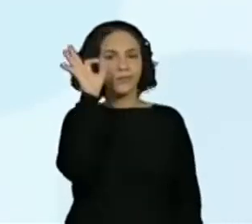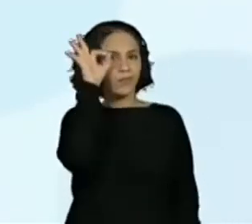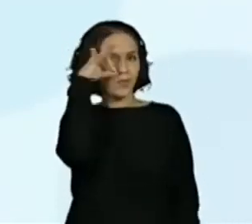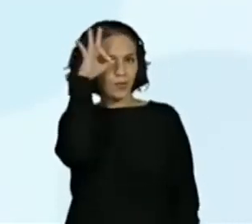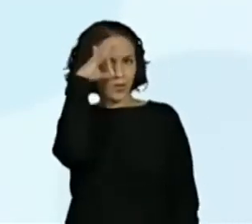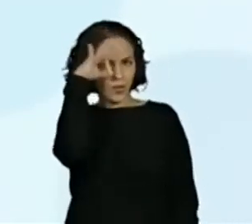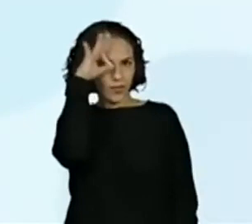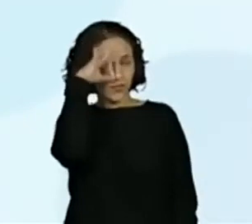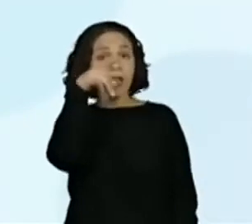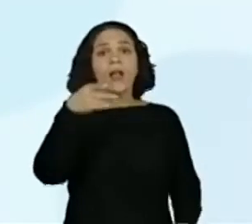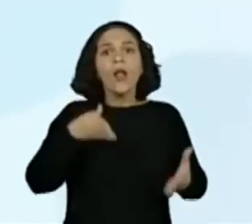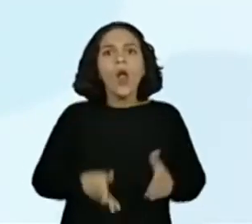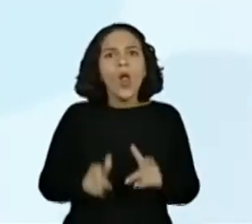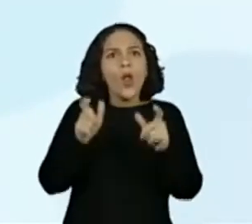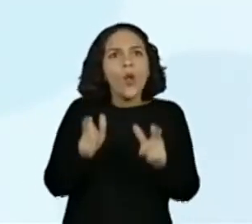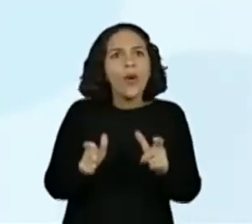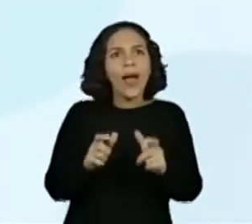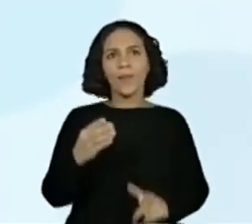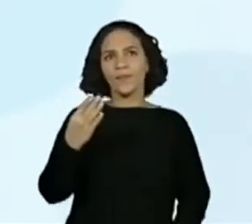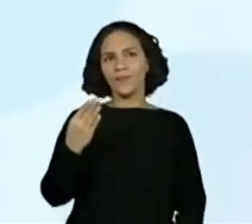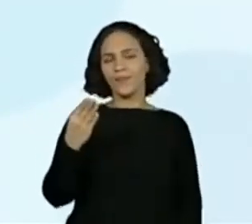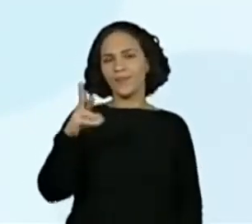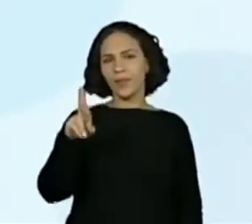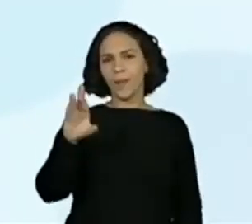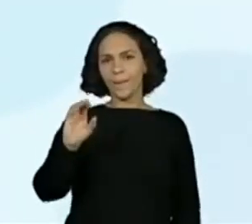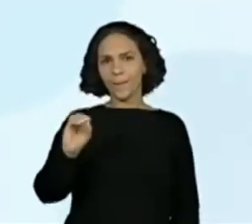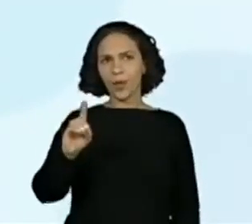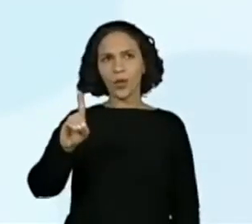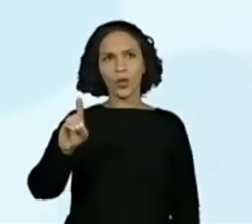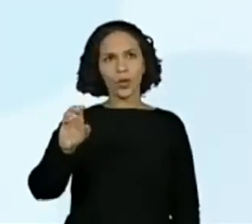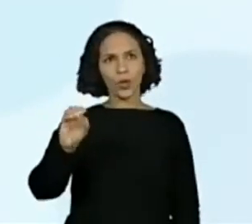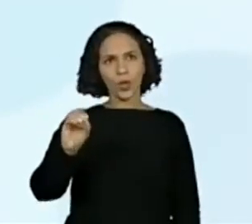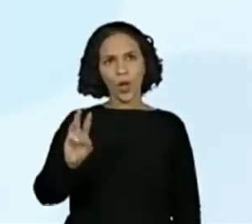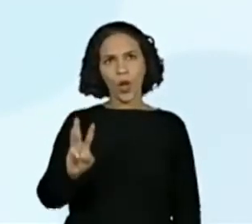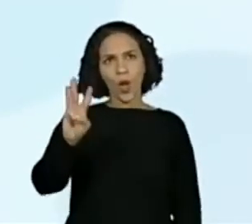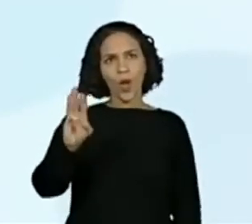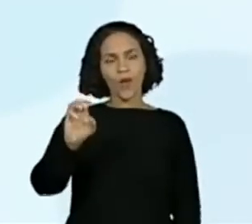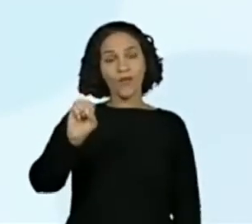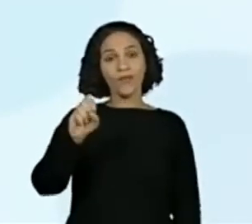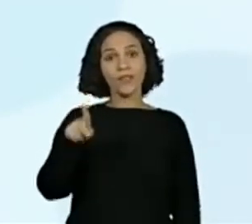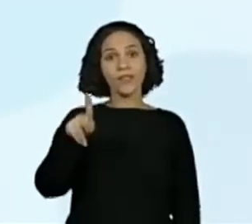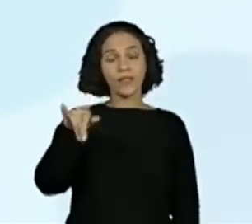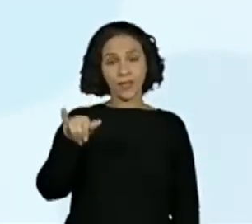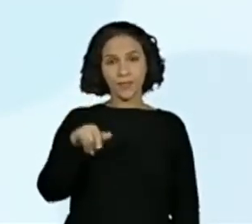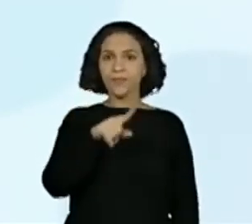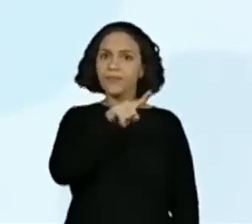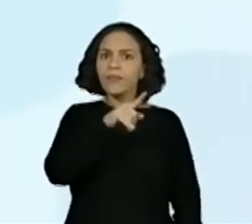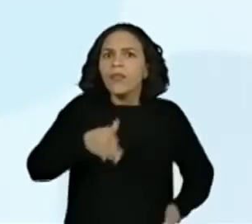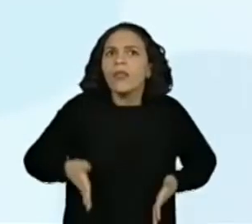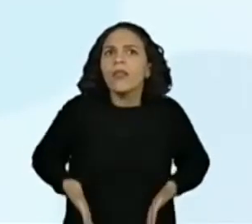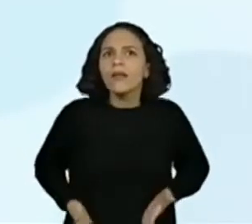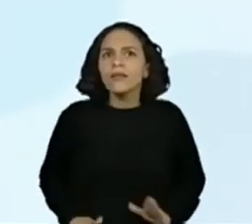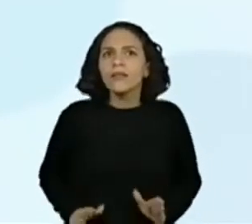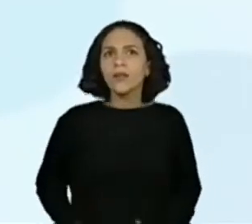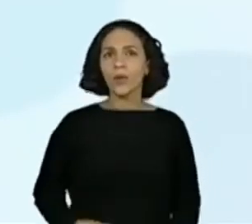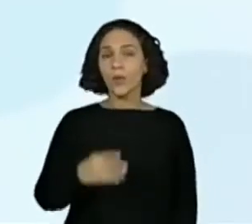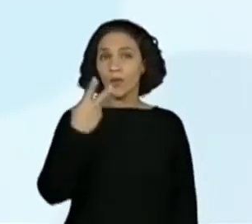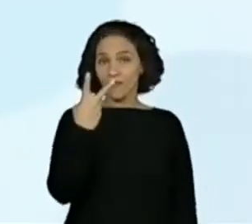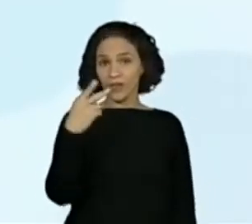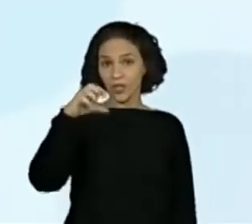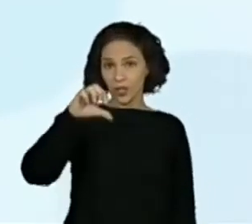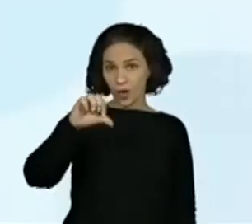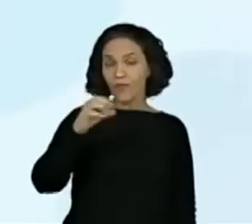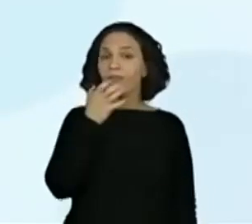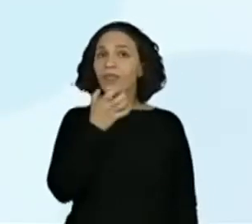em 29 de 12 de 1903 e faleceu na cidade do Rio de